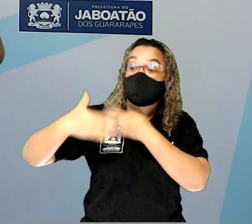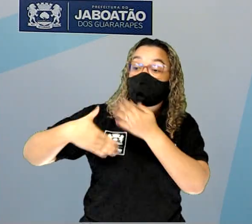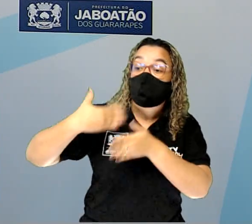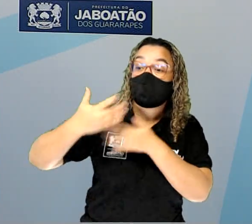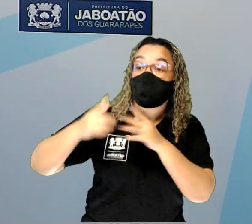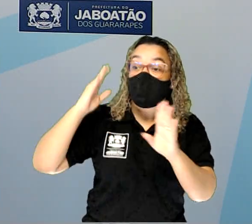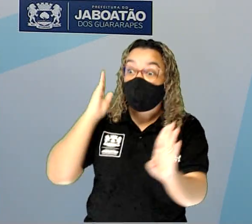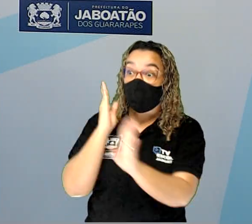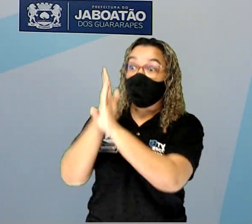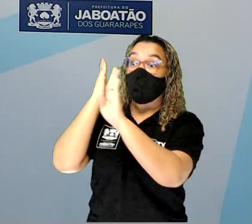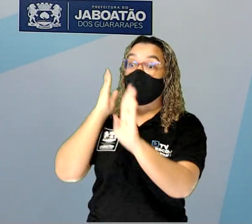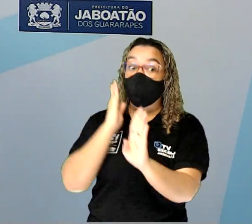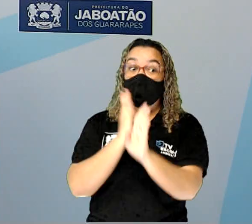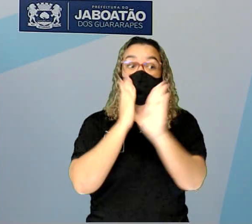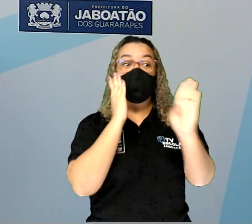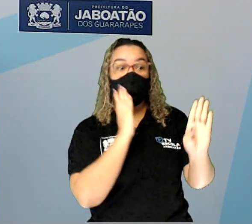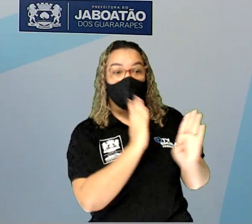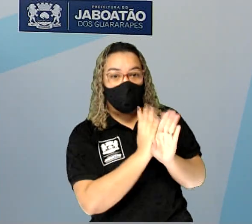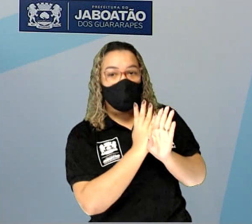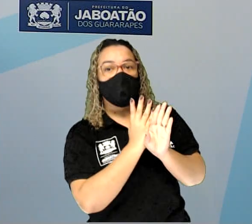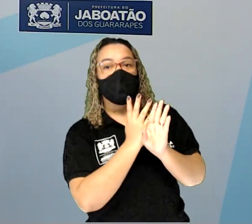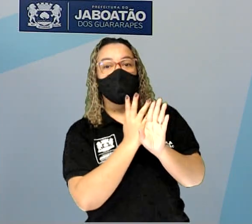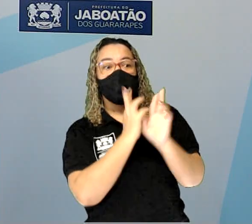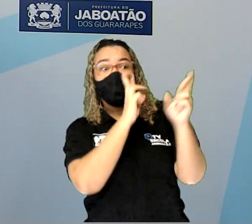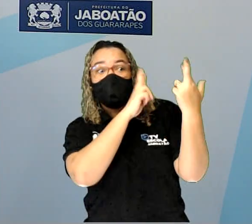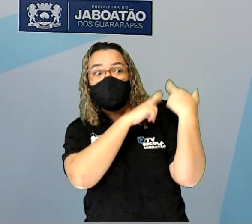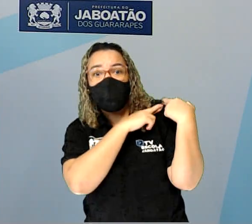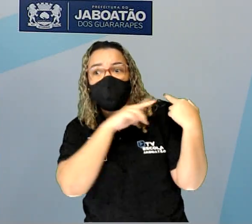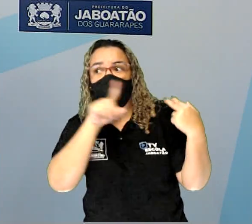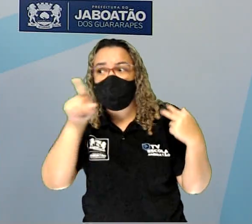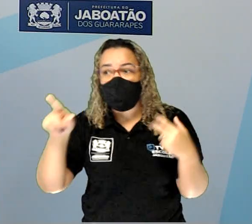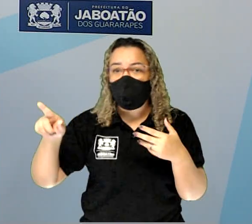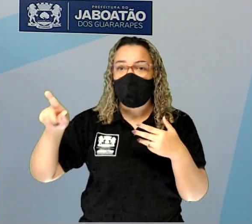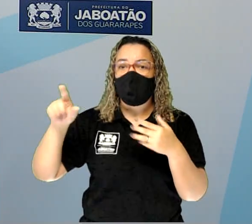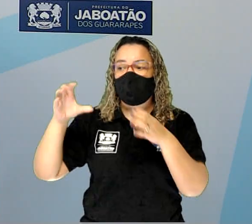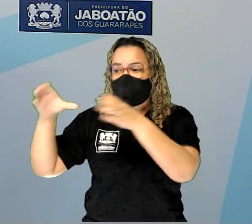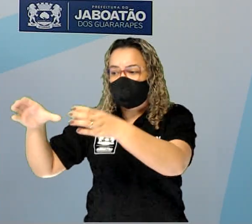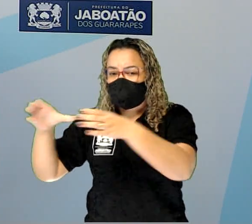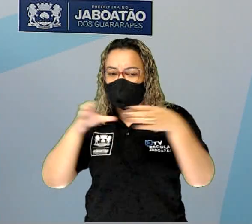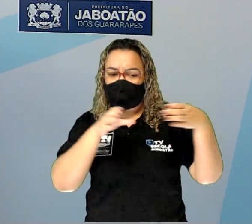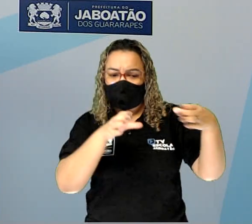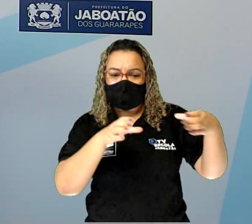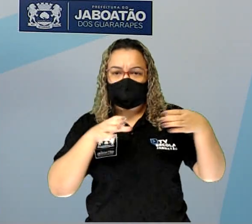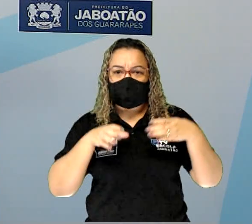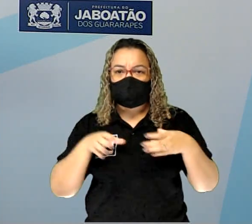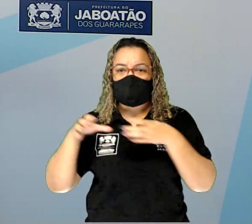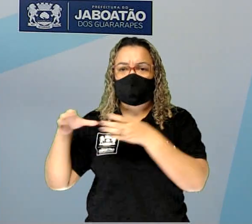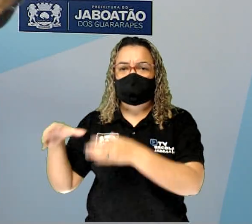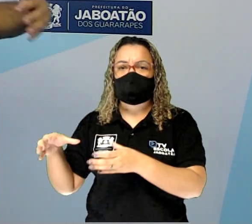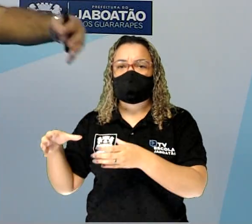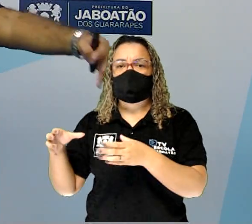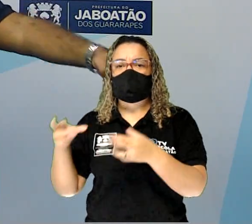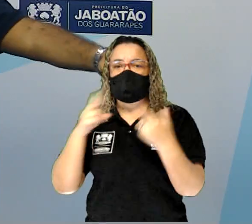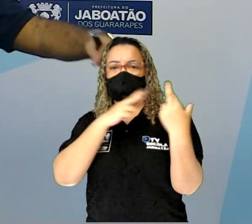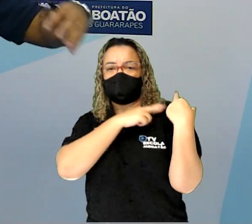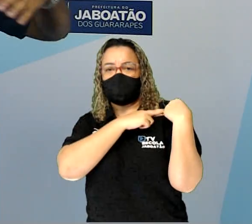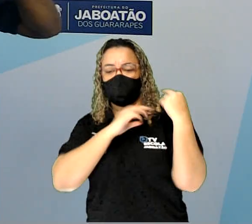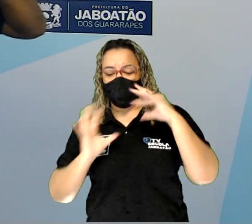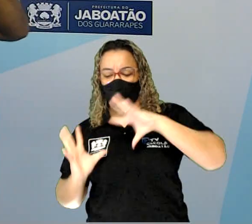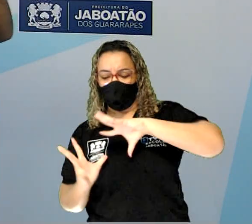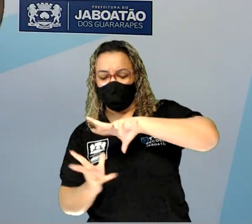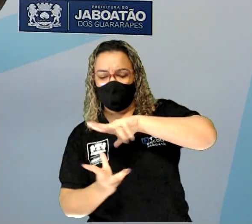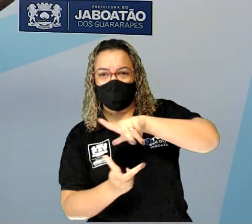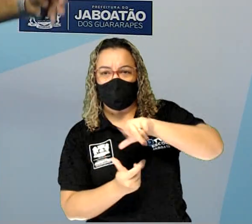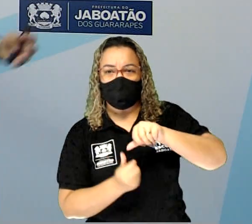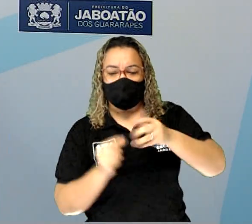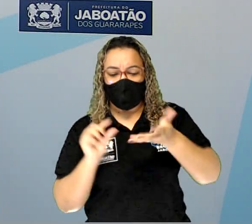foi descoberto que quem foi responsável por esse formato dos continentes e quem é responsável pela Terra, os